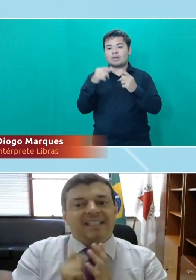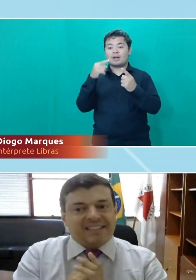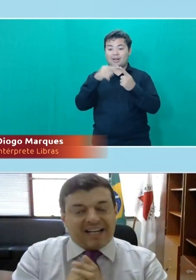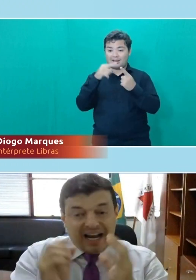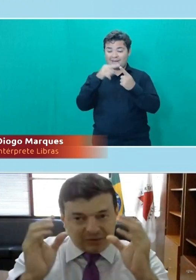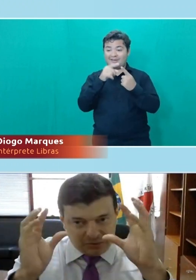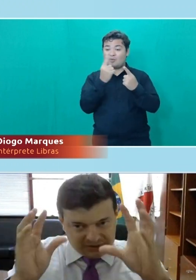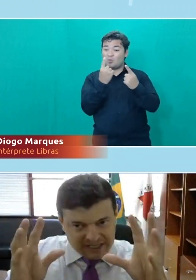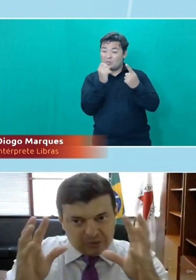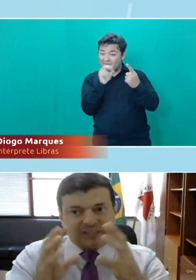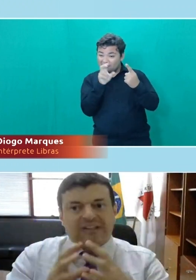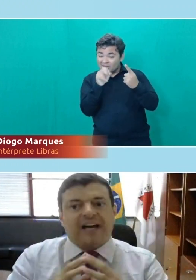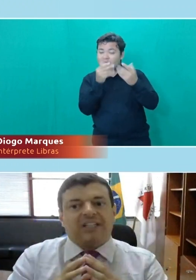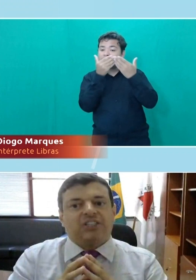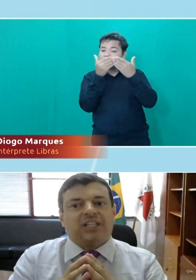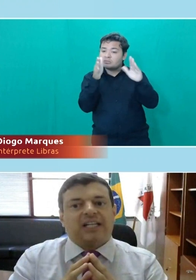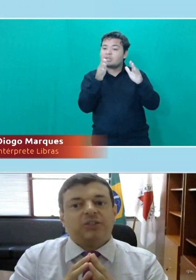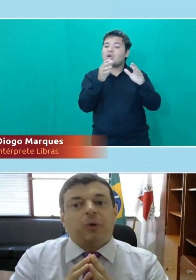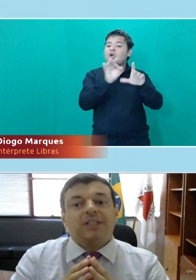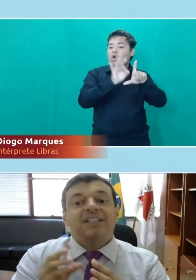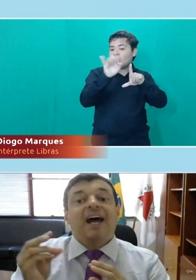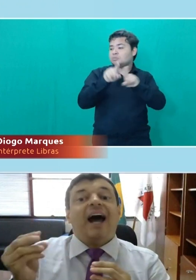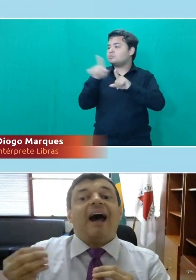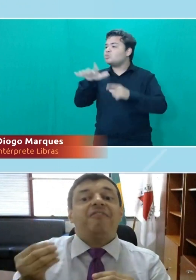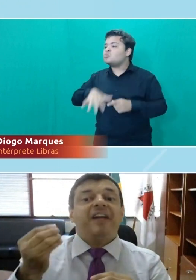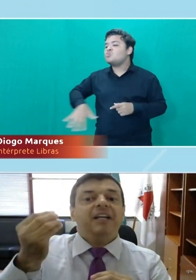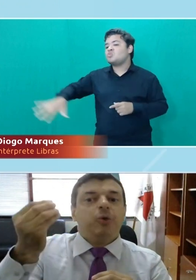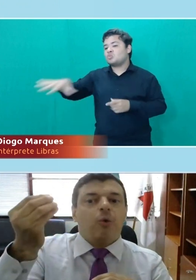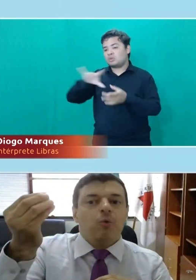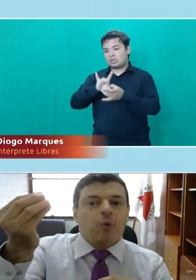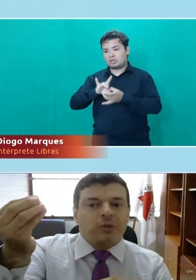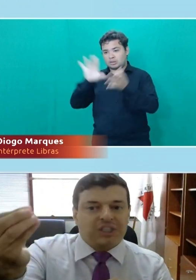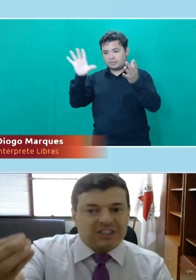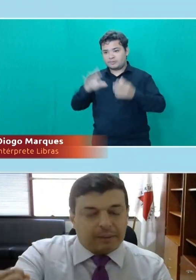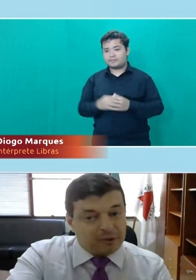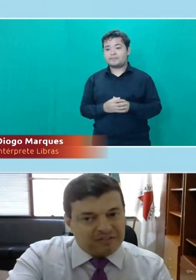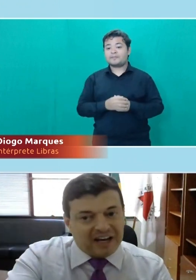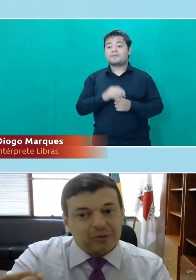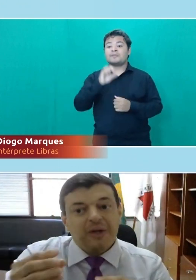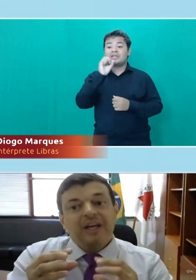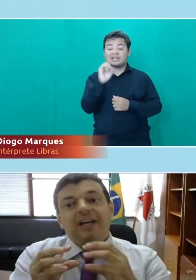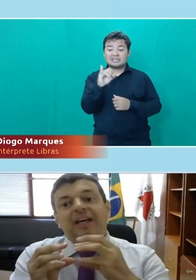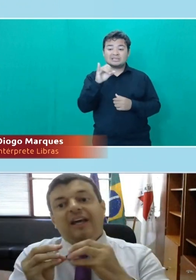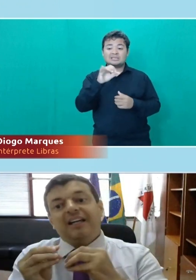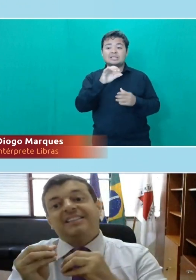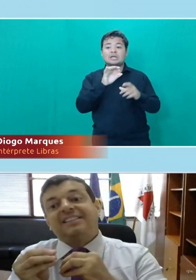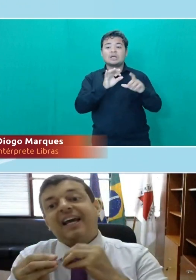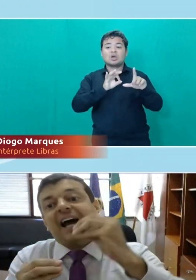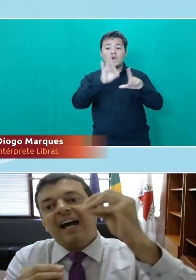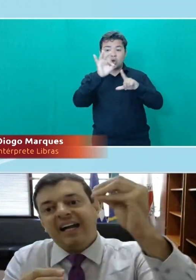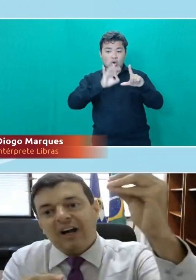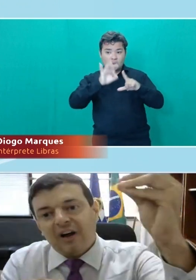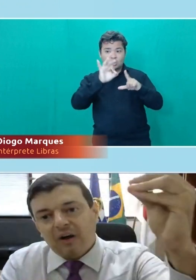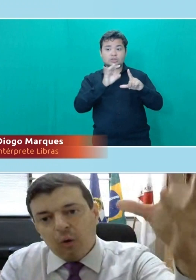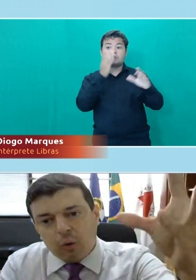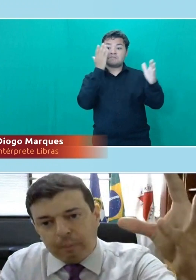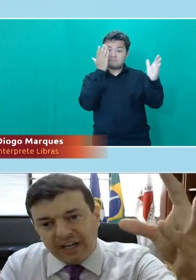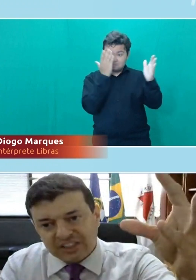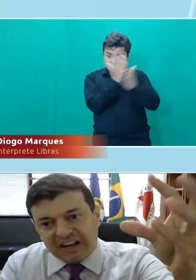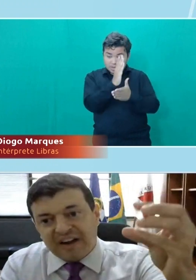Mas, nesse caso, sendo essa vaga destinada às cotas, havendo algum cotista aprovado, ele será